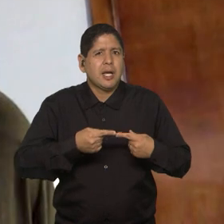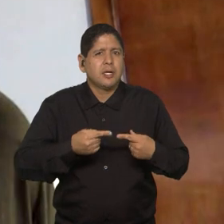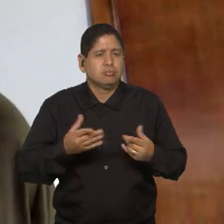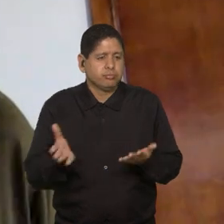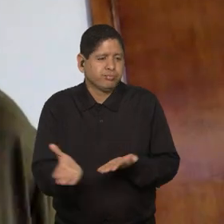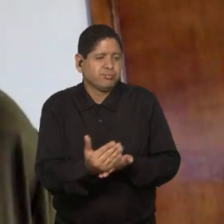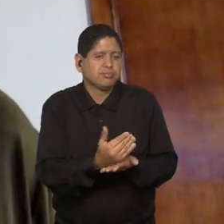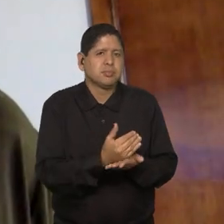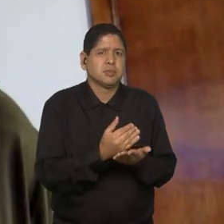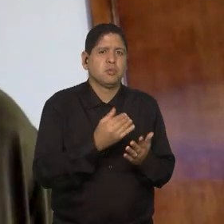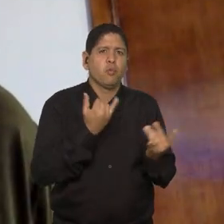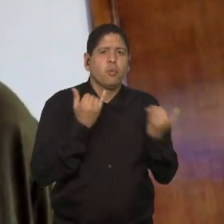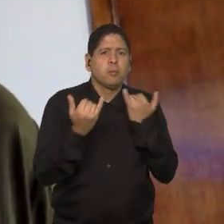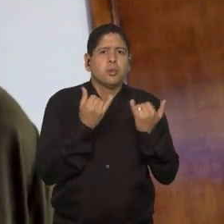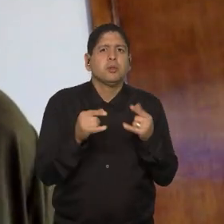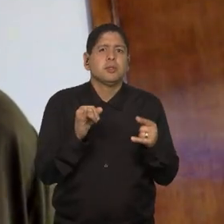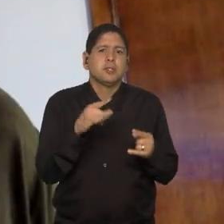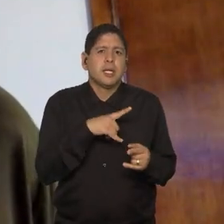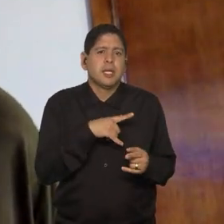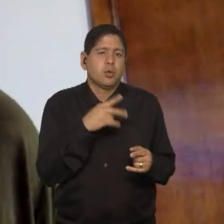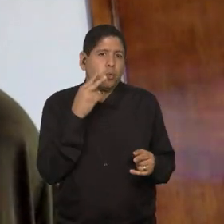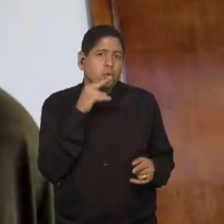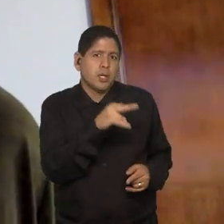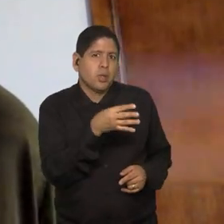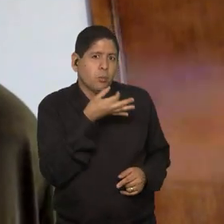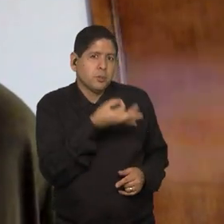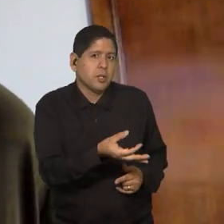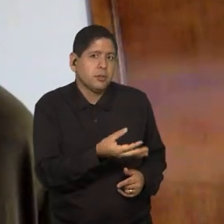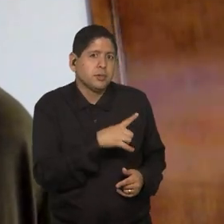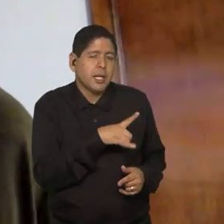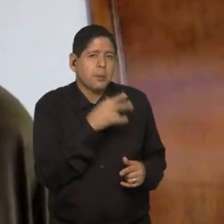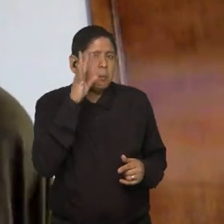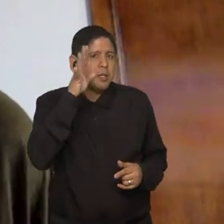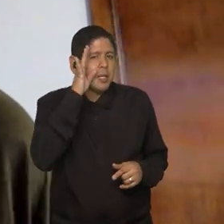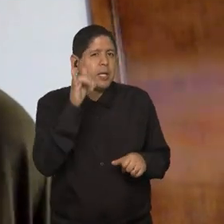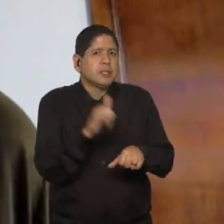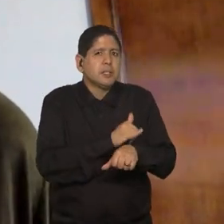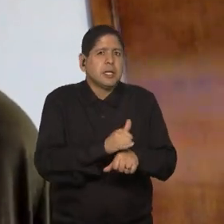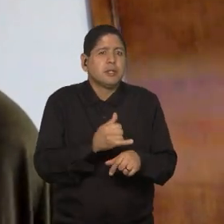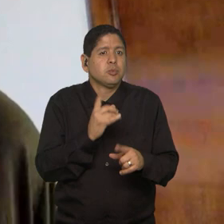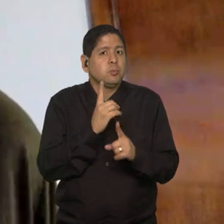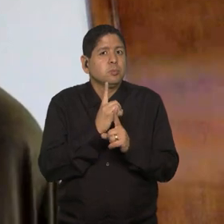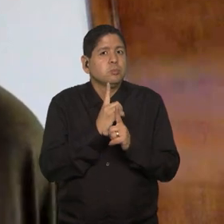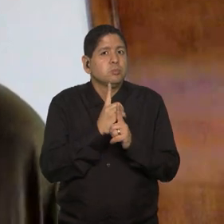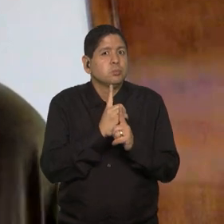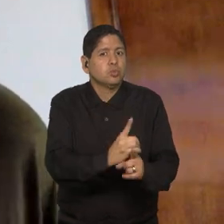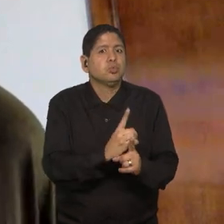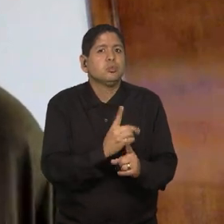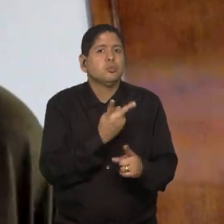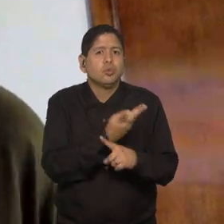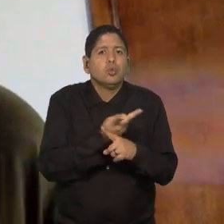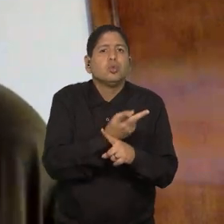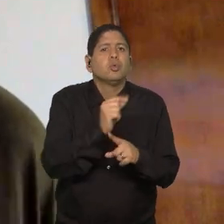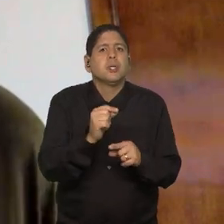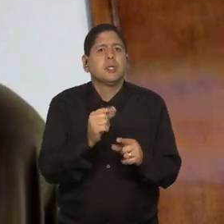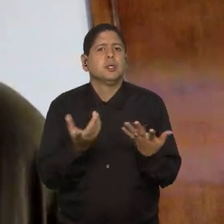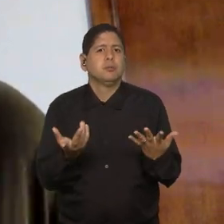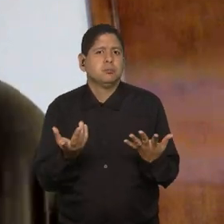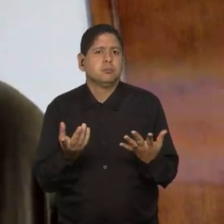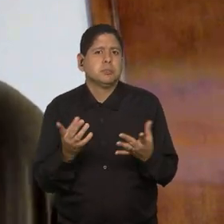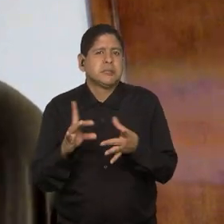de dados, se tem um olhar, se pensa estrategicamente, se busca parcerias para fomentar. É preciso